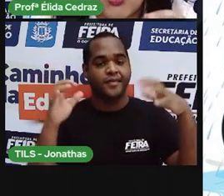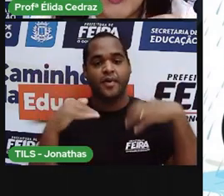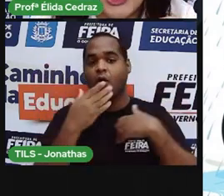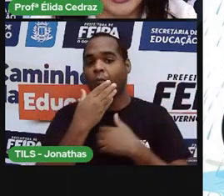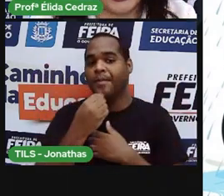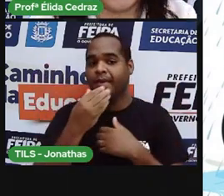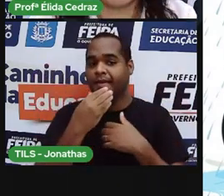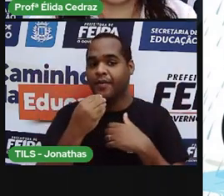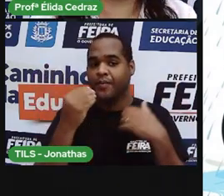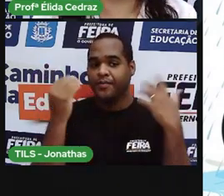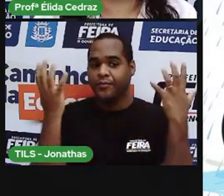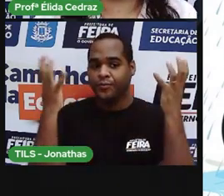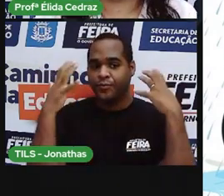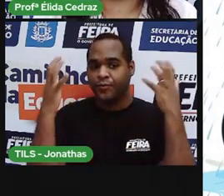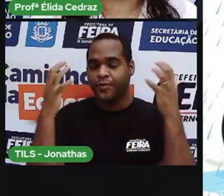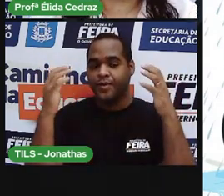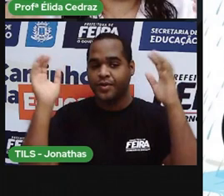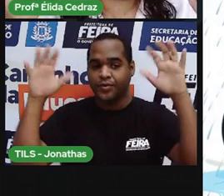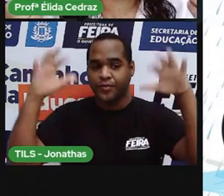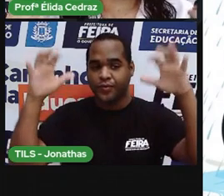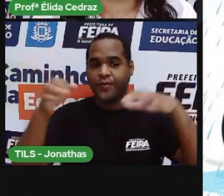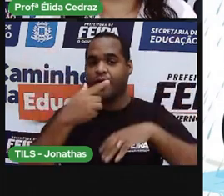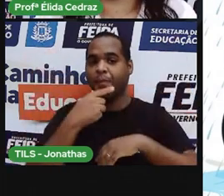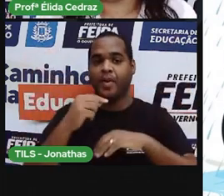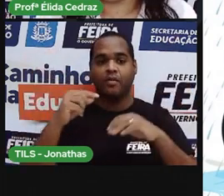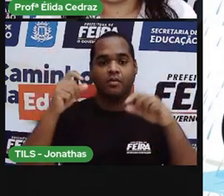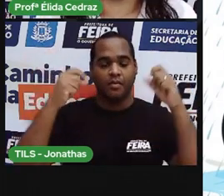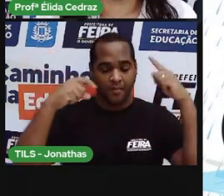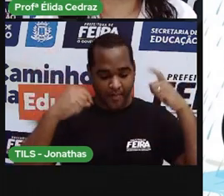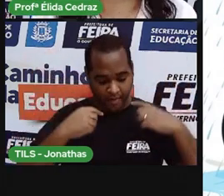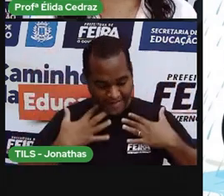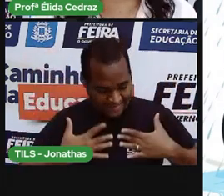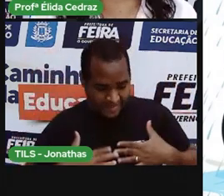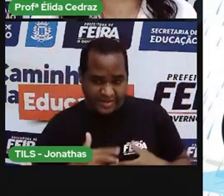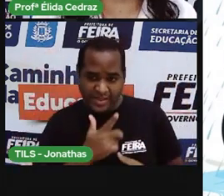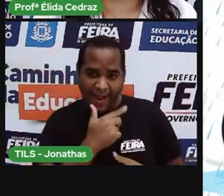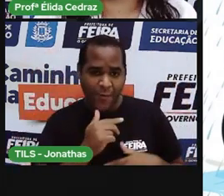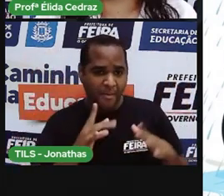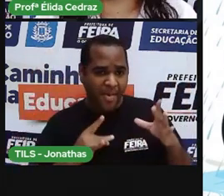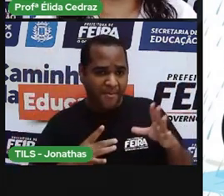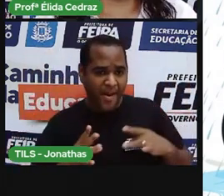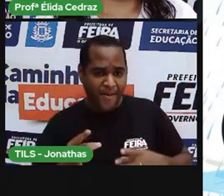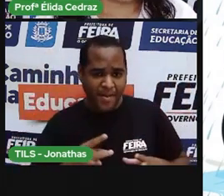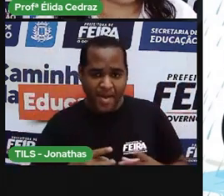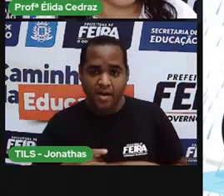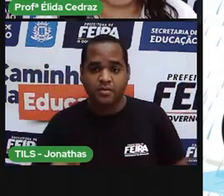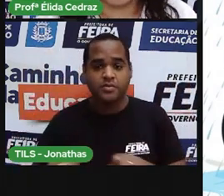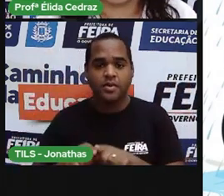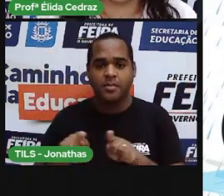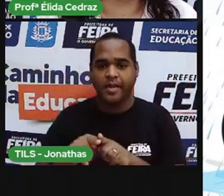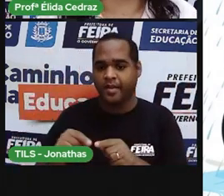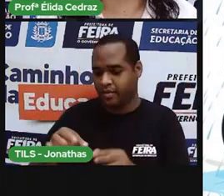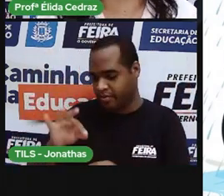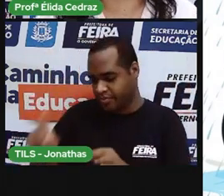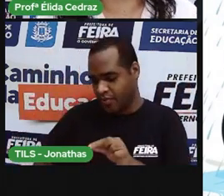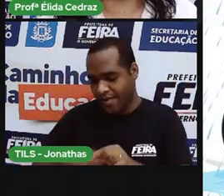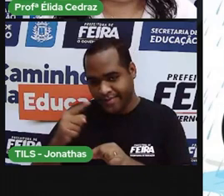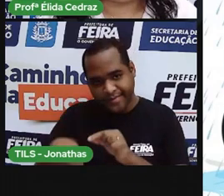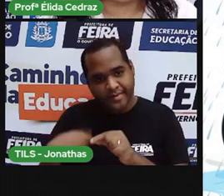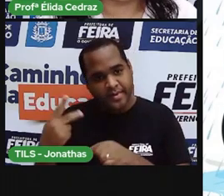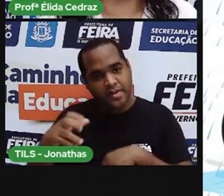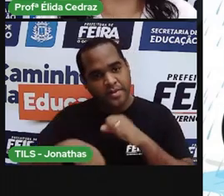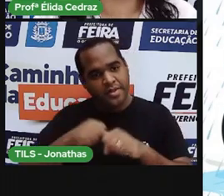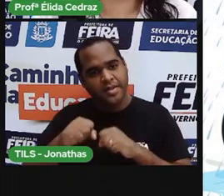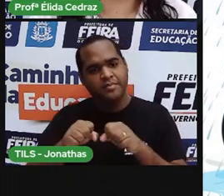chuva, gente. Ricardo ficou todo molhado. A corrente da bicicleta quebrou e ele